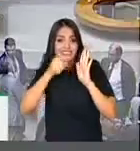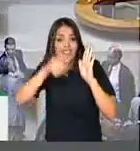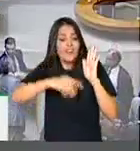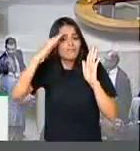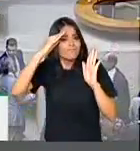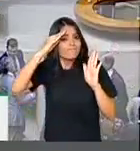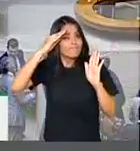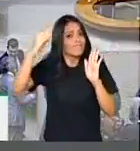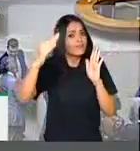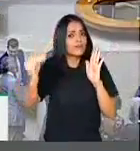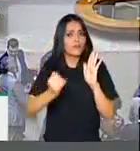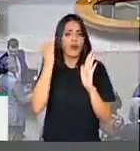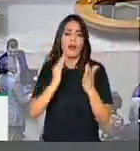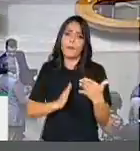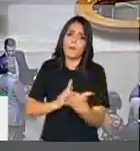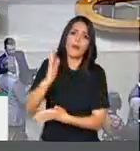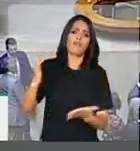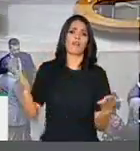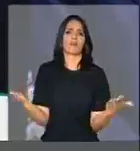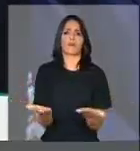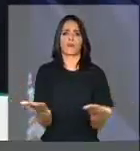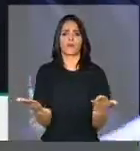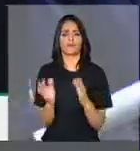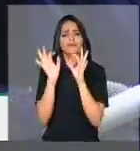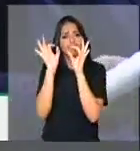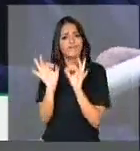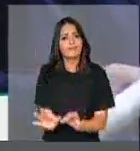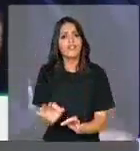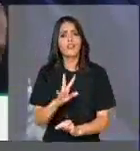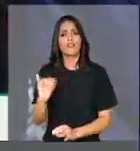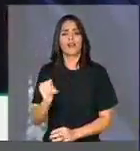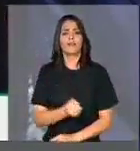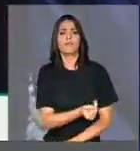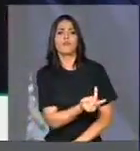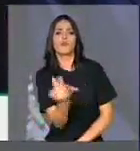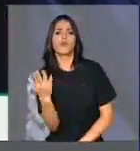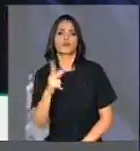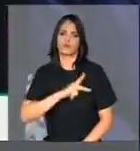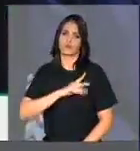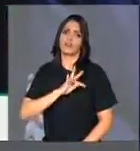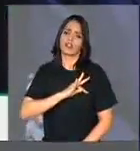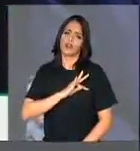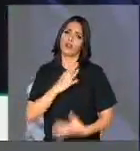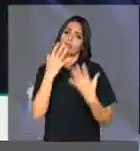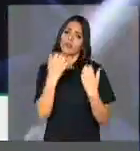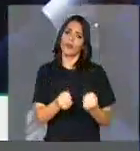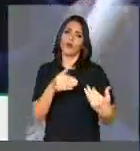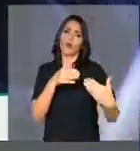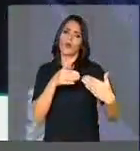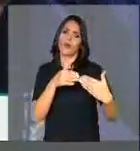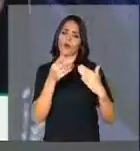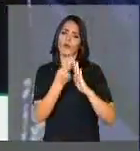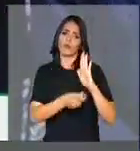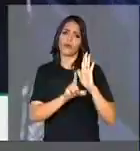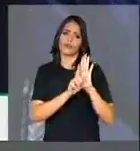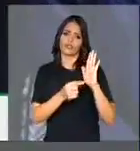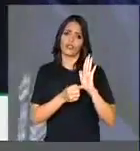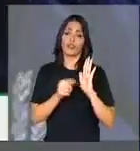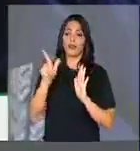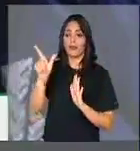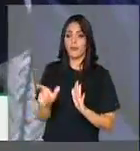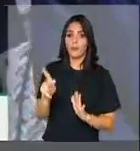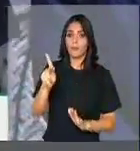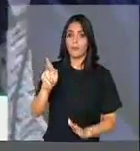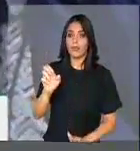importância, que a gente aprove isso hoje, eu tenho certeza que muitos dali concordam com o projeto, como o próprio deputado Pelegrino